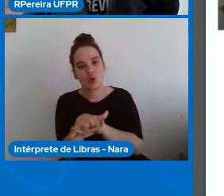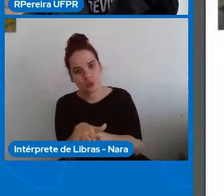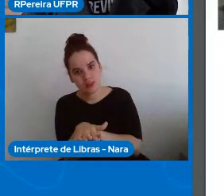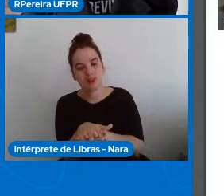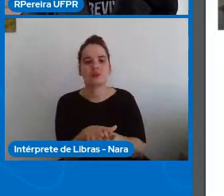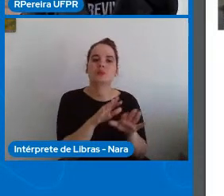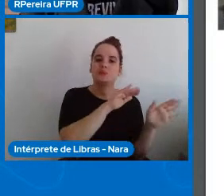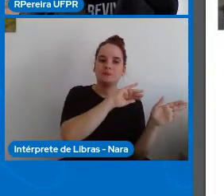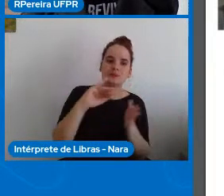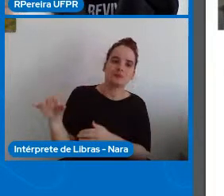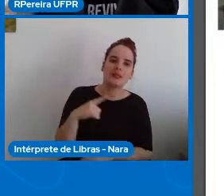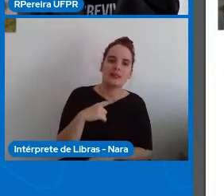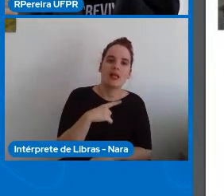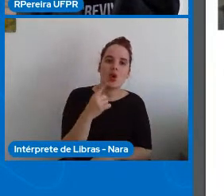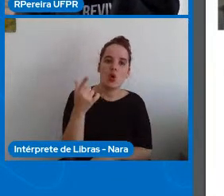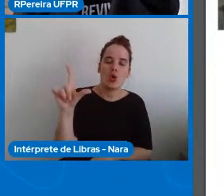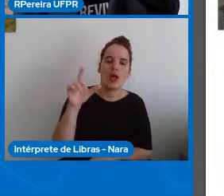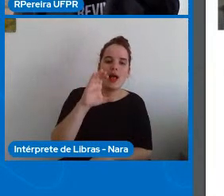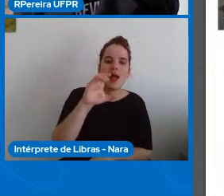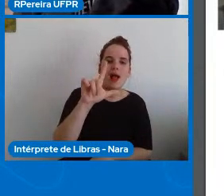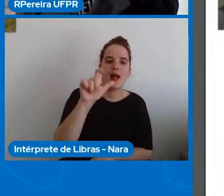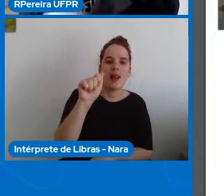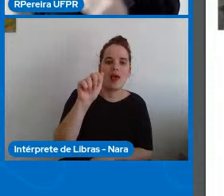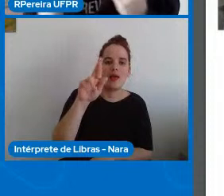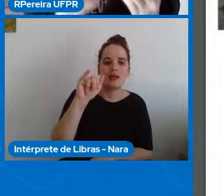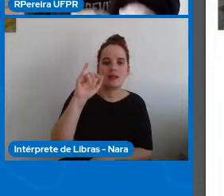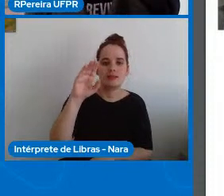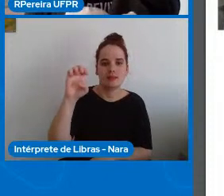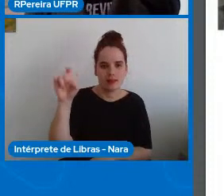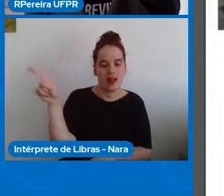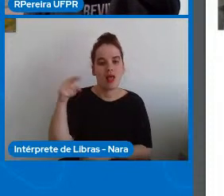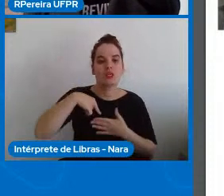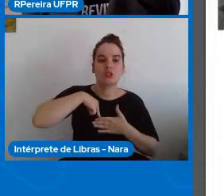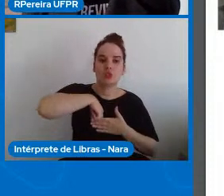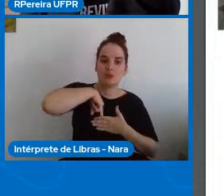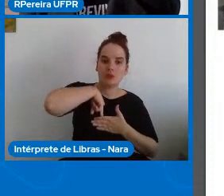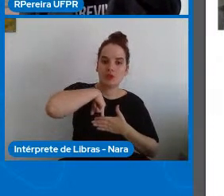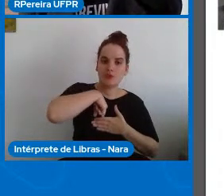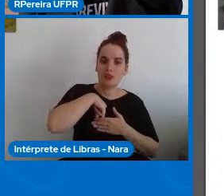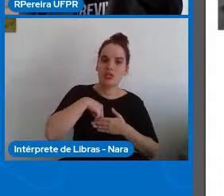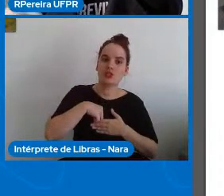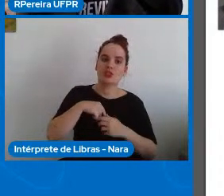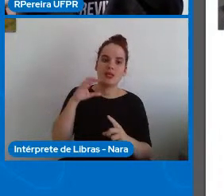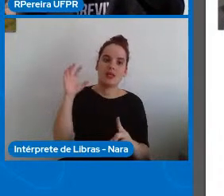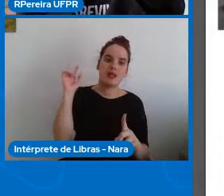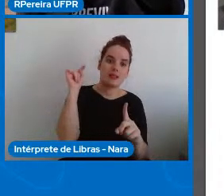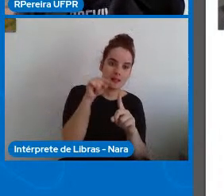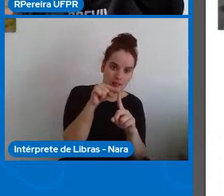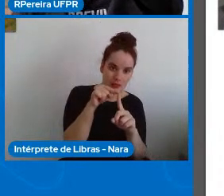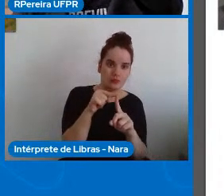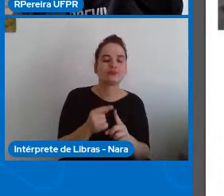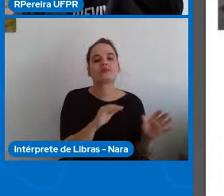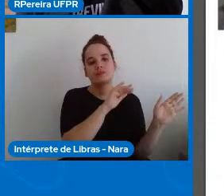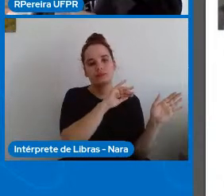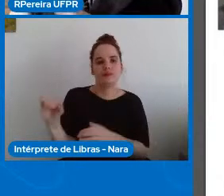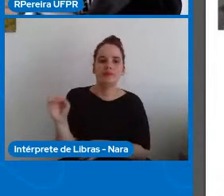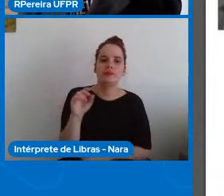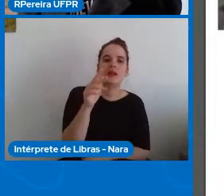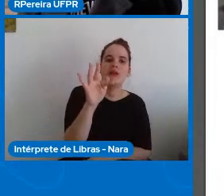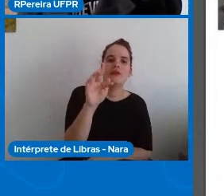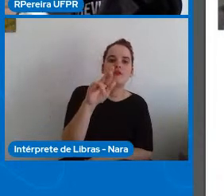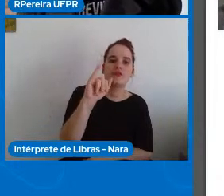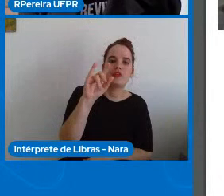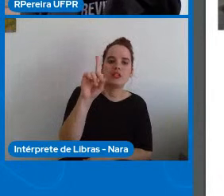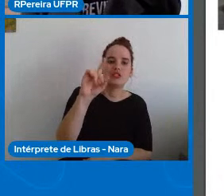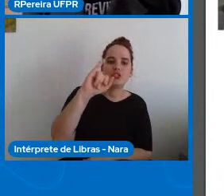discute sobre subjetividade e intencionalidade dentro da computação a Batcha Friedman que discute